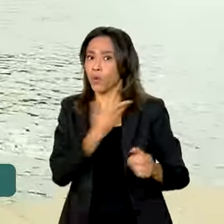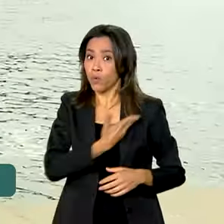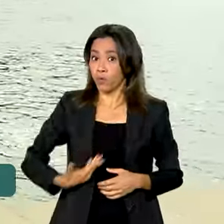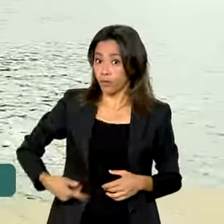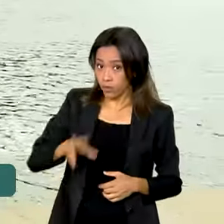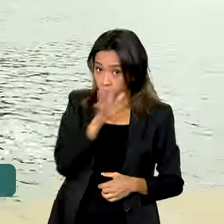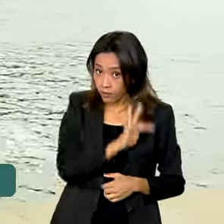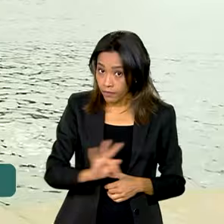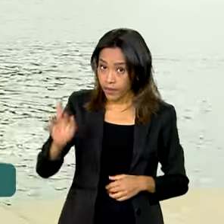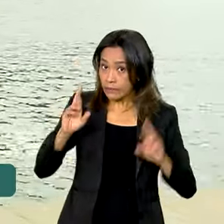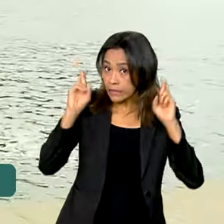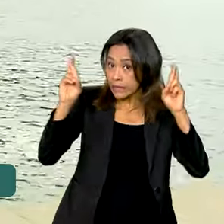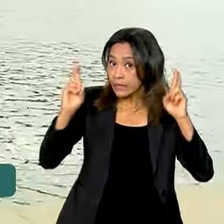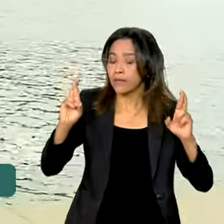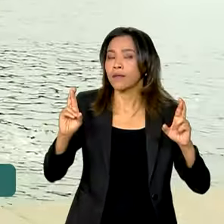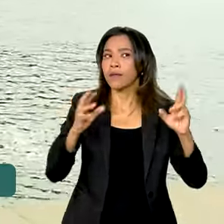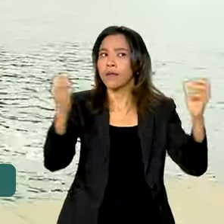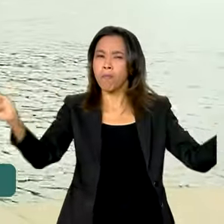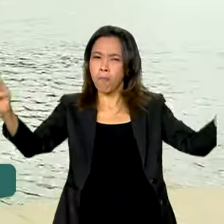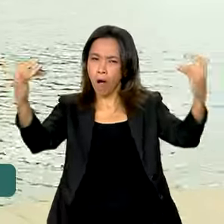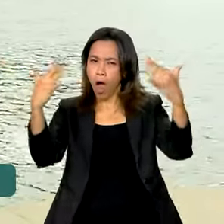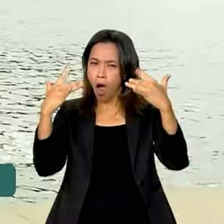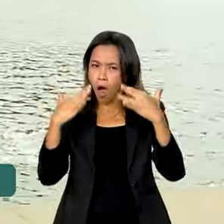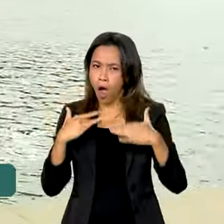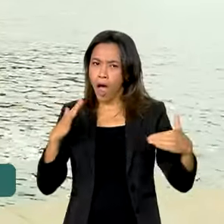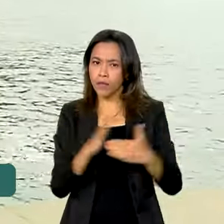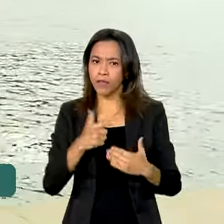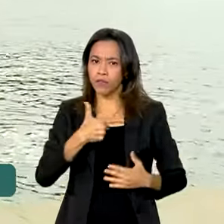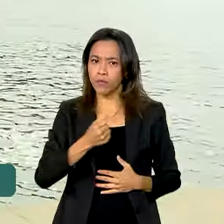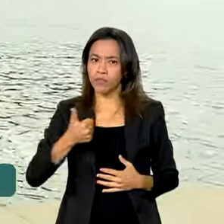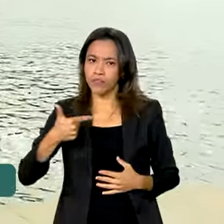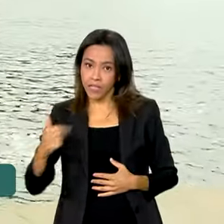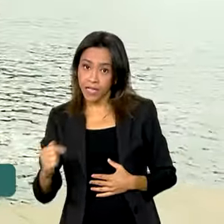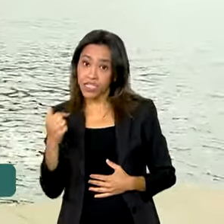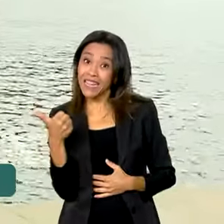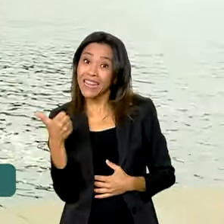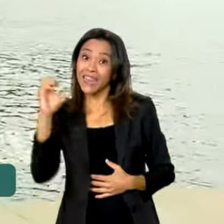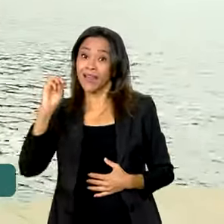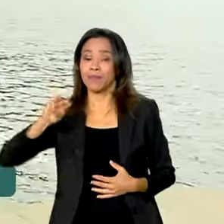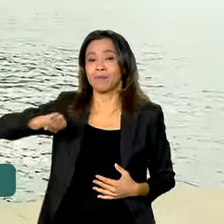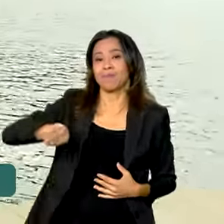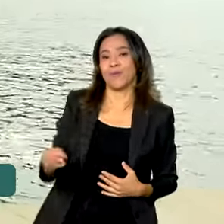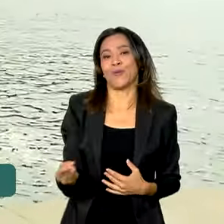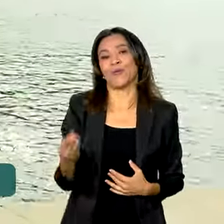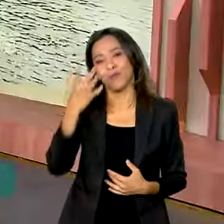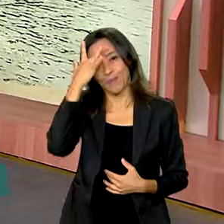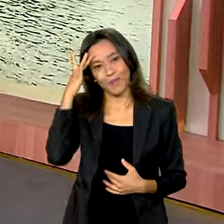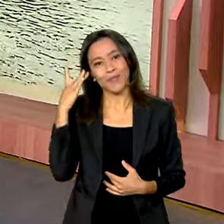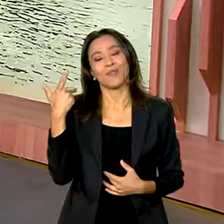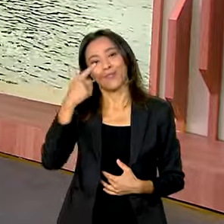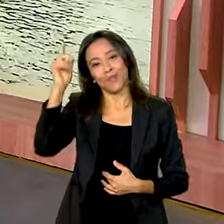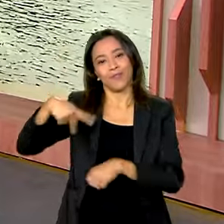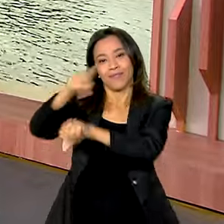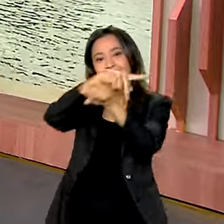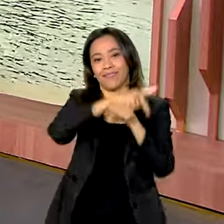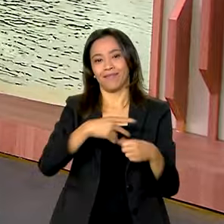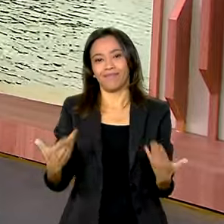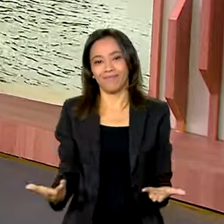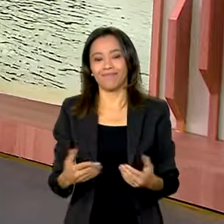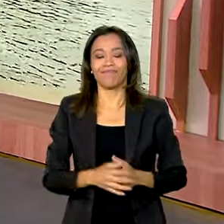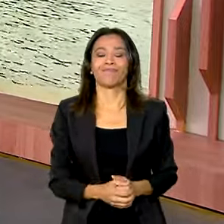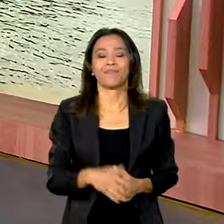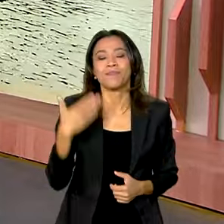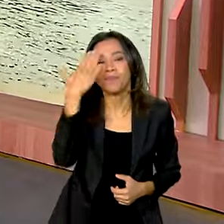que o país receba, até 2027, 10 milhões de turistas estrangeiros. Carol, eu volto com você. Muito